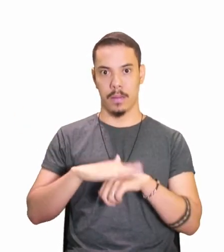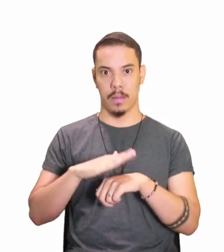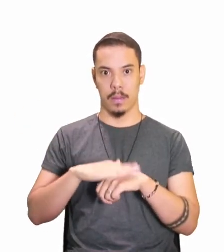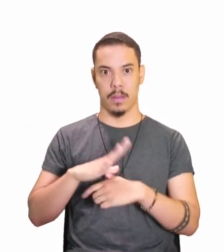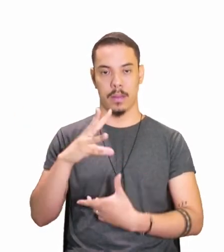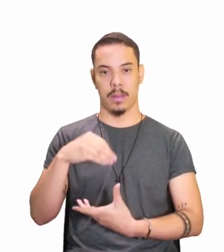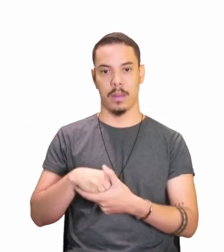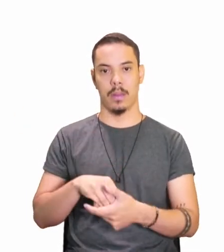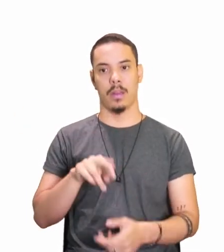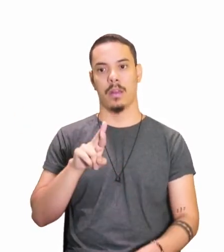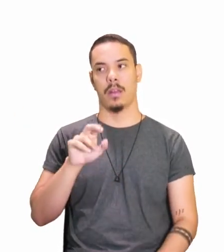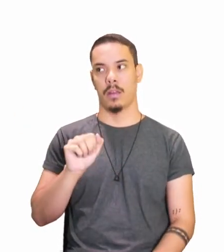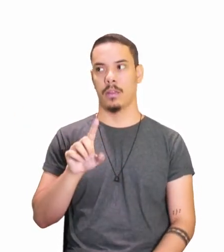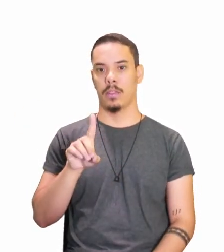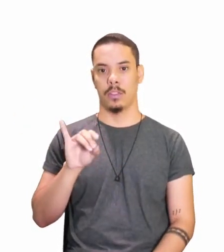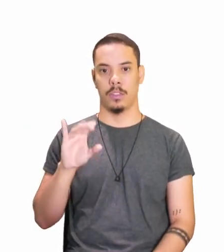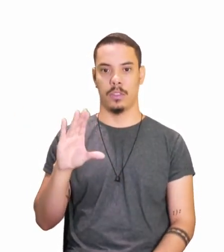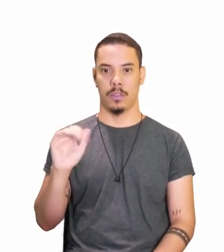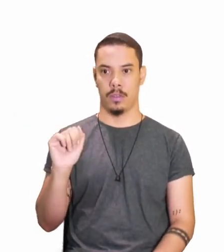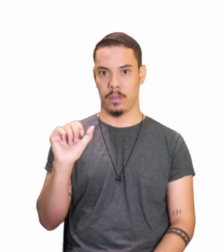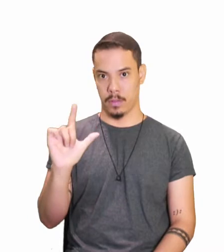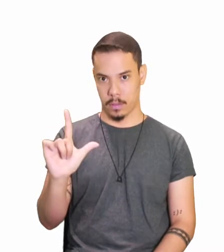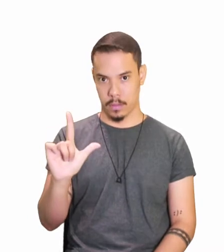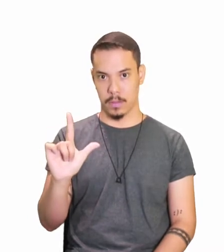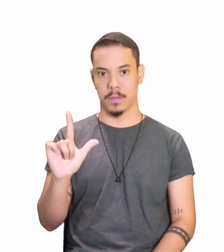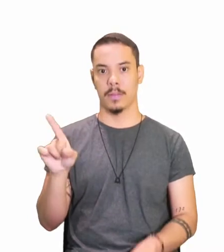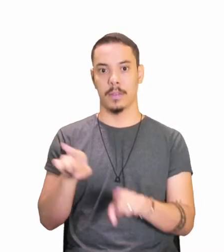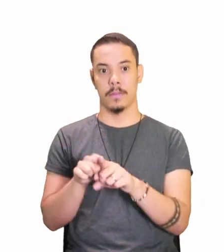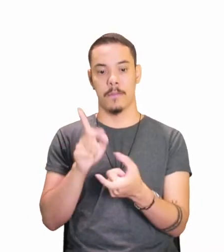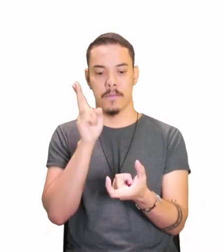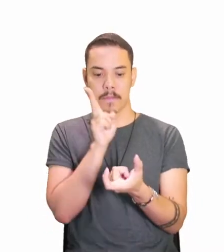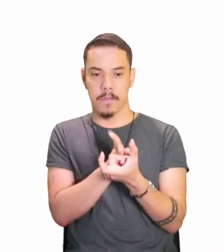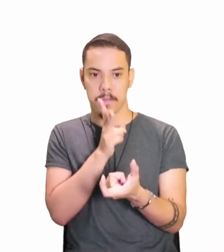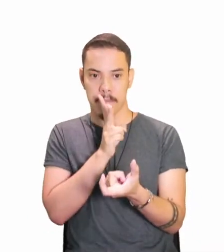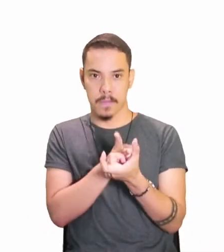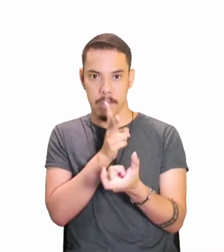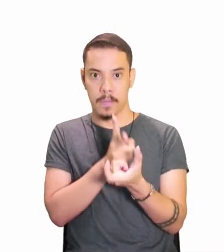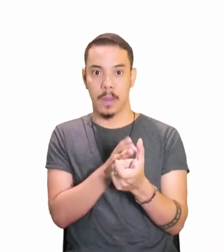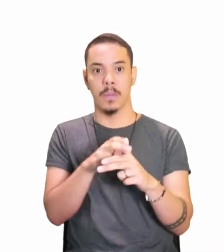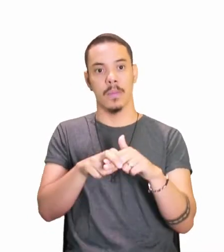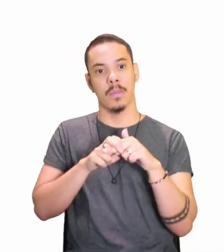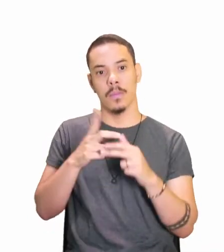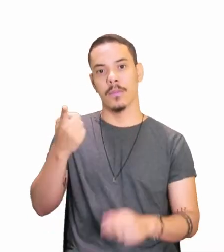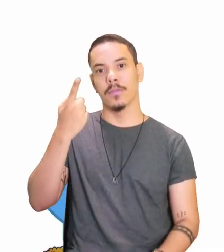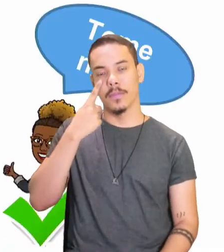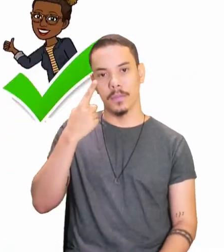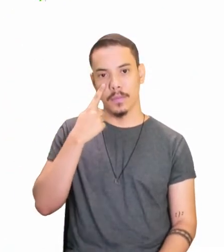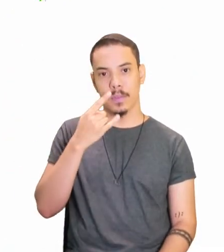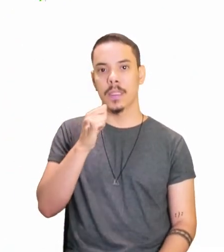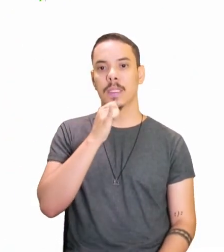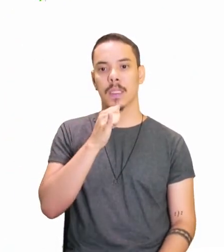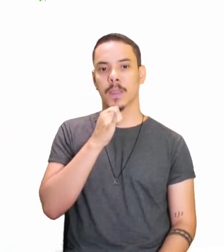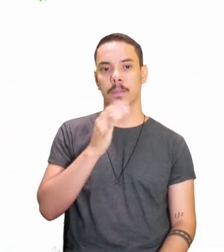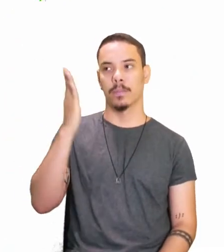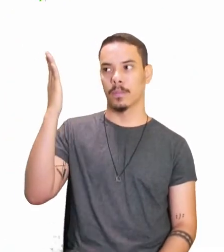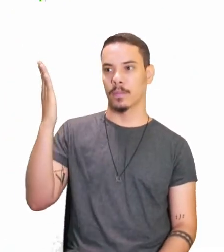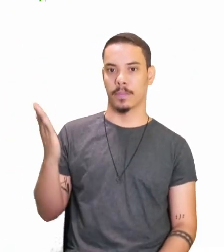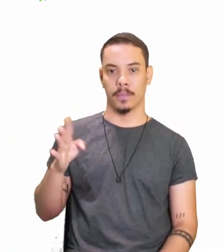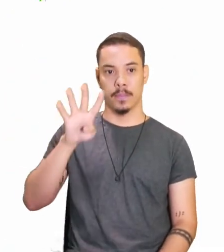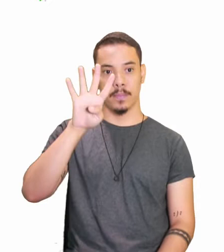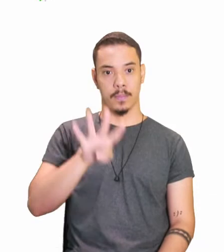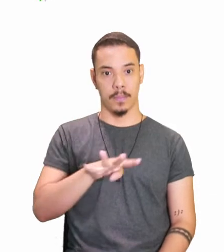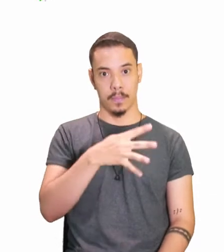é irregular. Vamos lá, visualizando aqui, ó, pra vocês, o